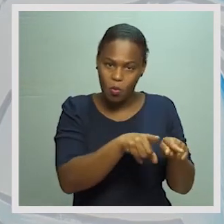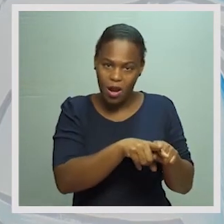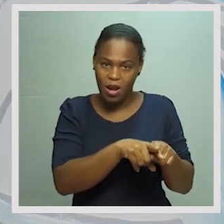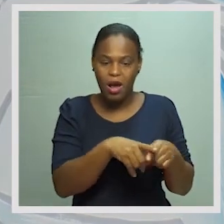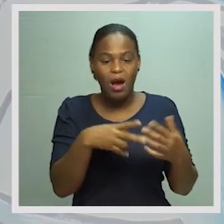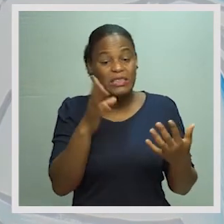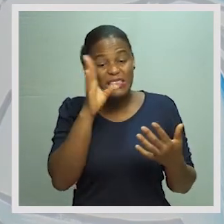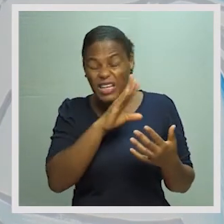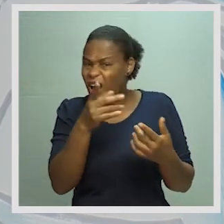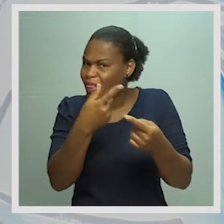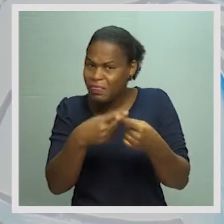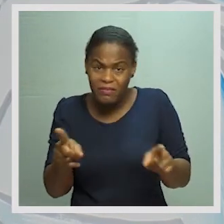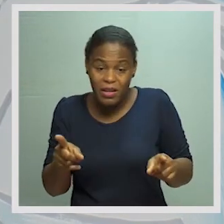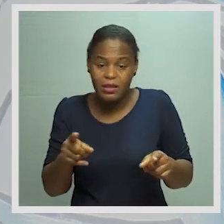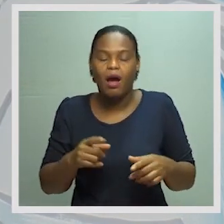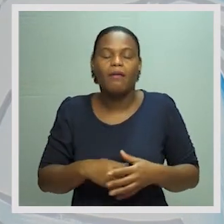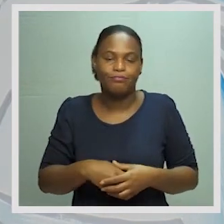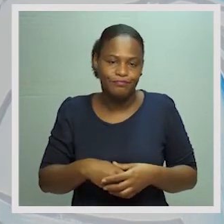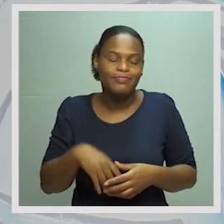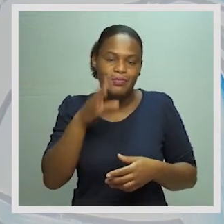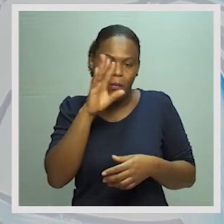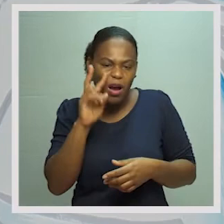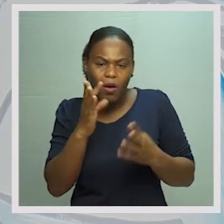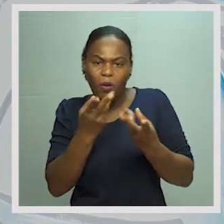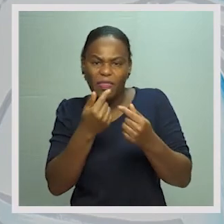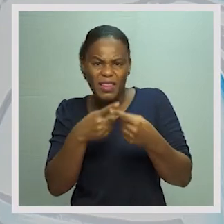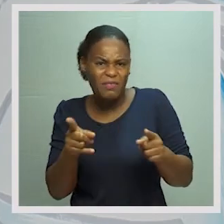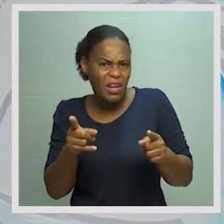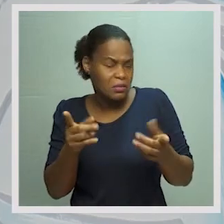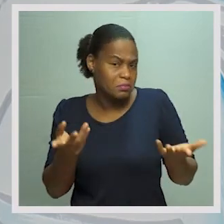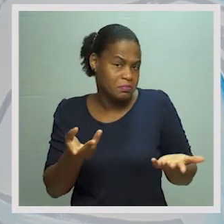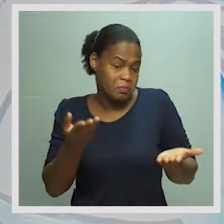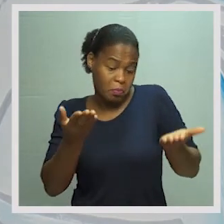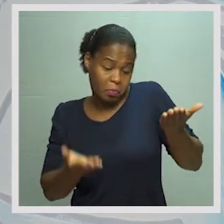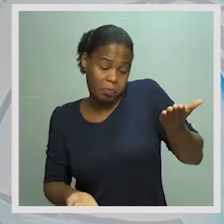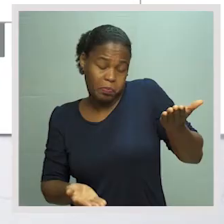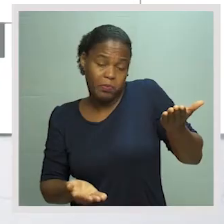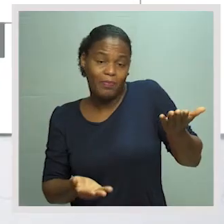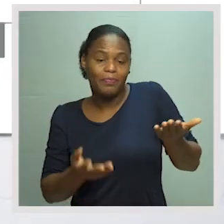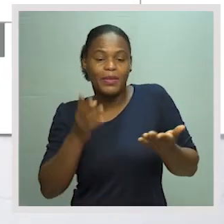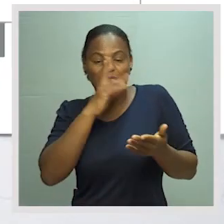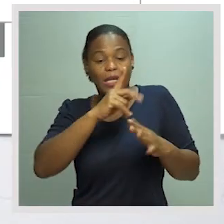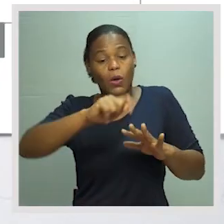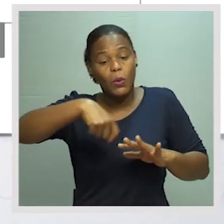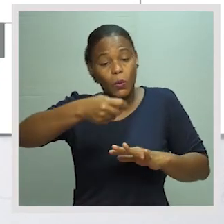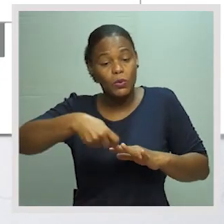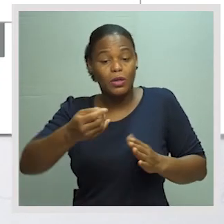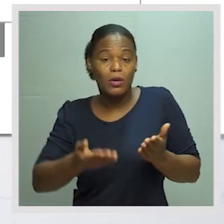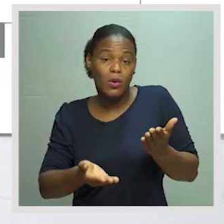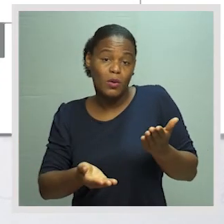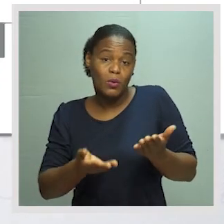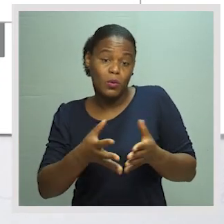neste caso, como não é, é porque, se o recurso for superior,